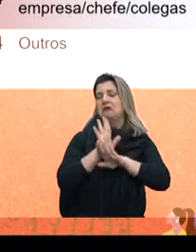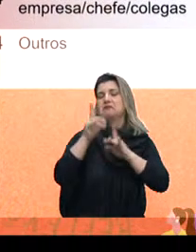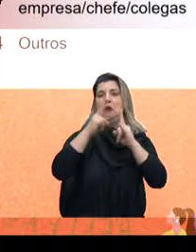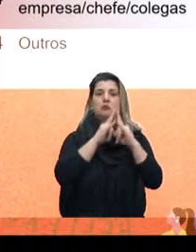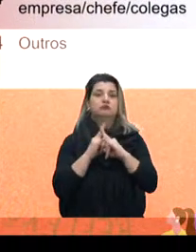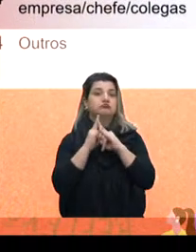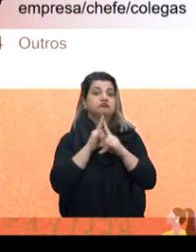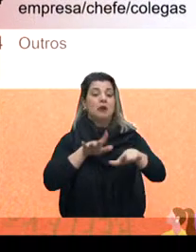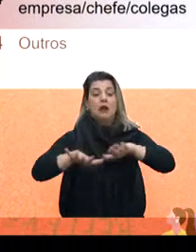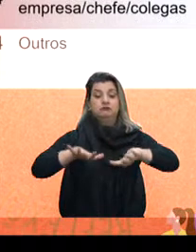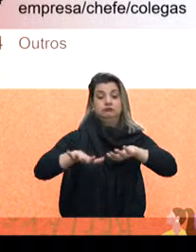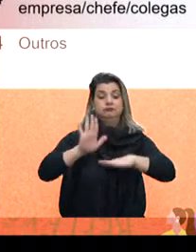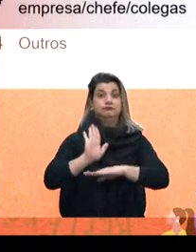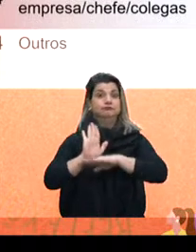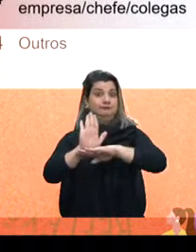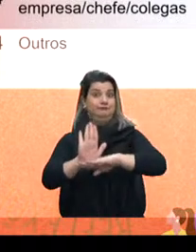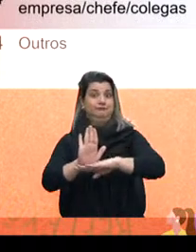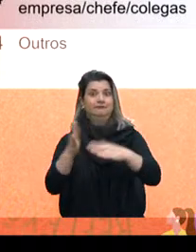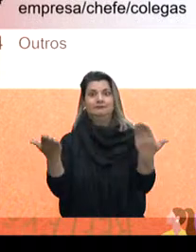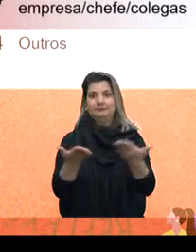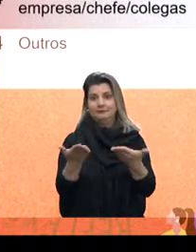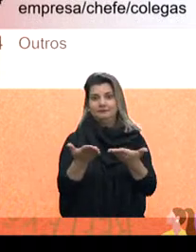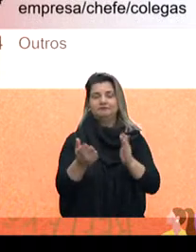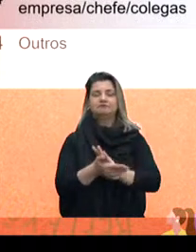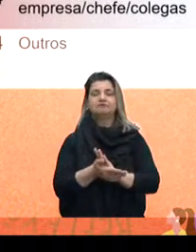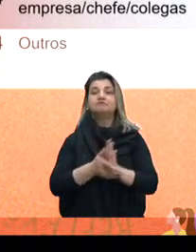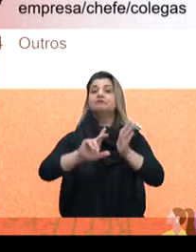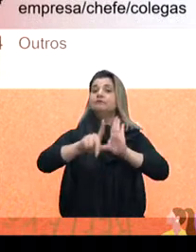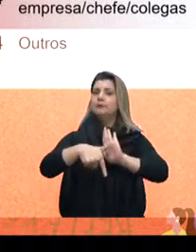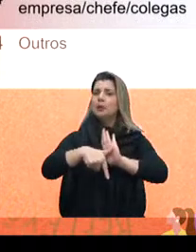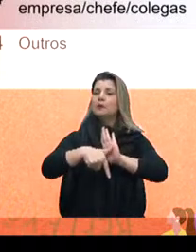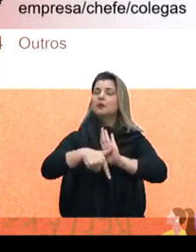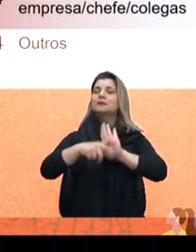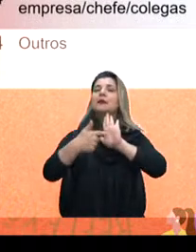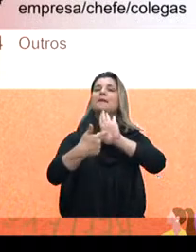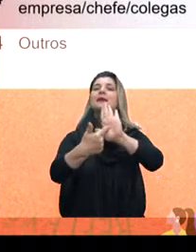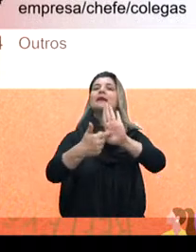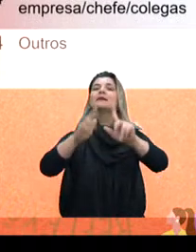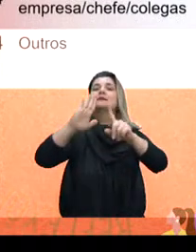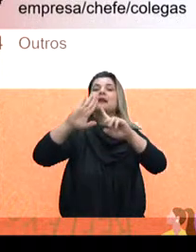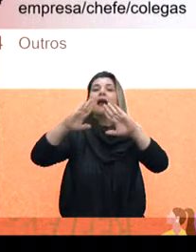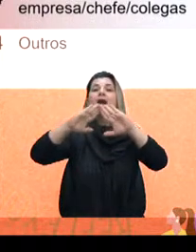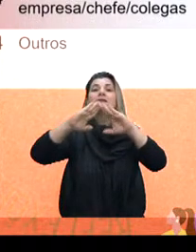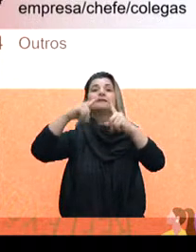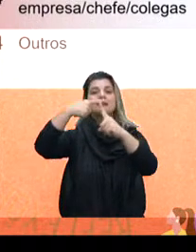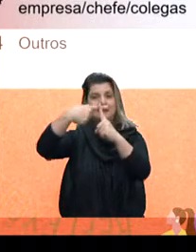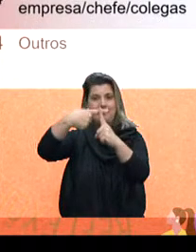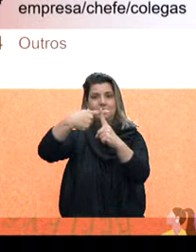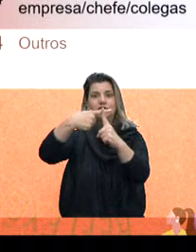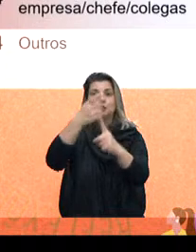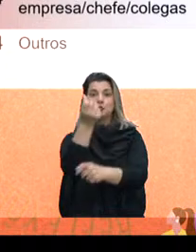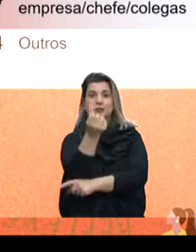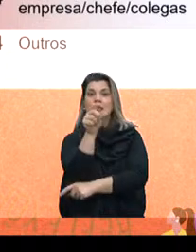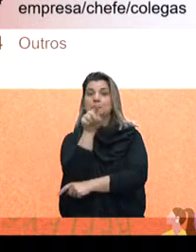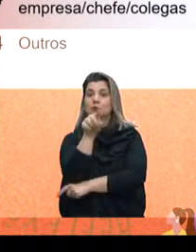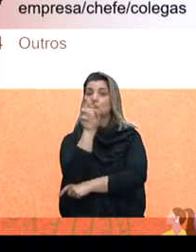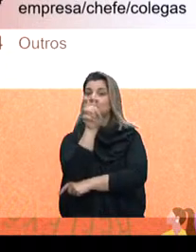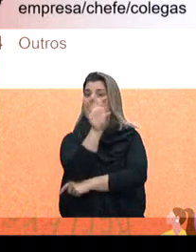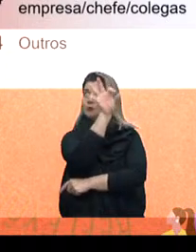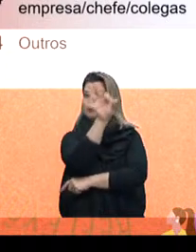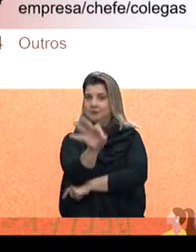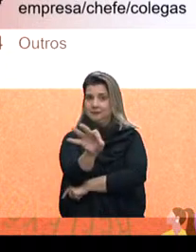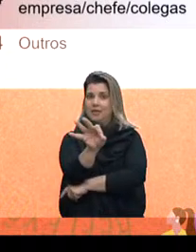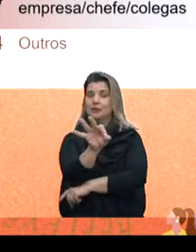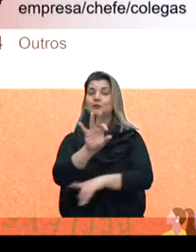colaborativo neste momento. Depois aparecem as igrejas, as igrejas com 6,5% e logo em seguida